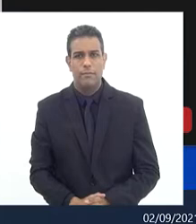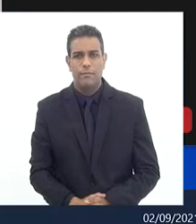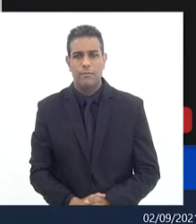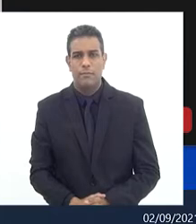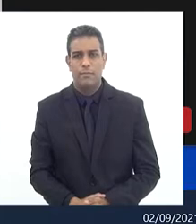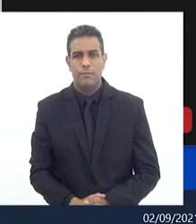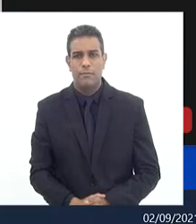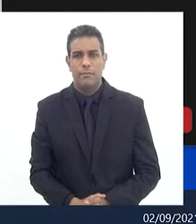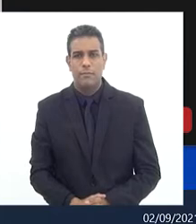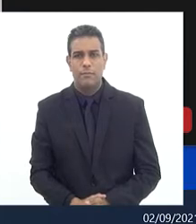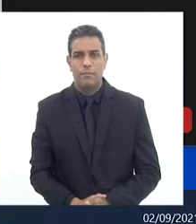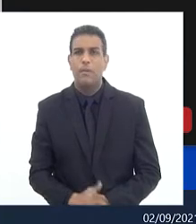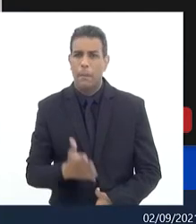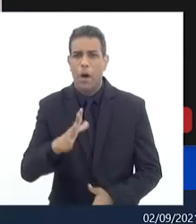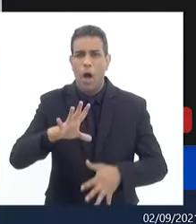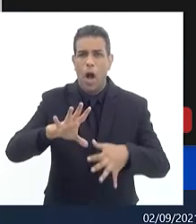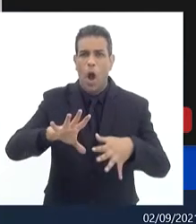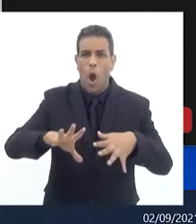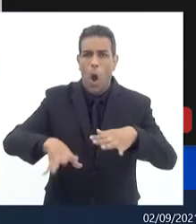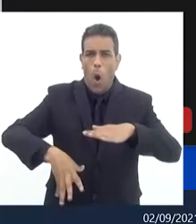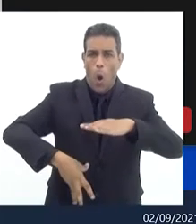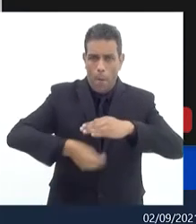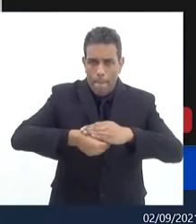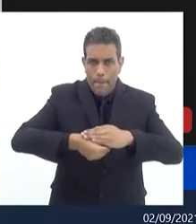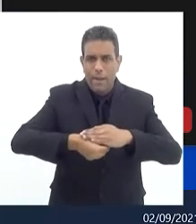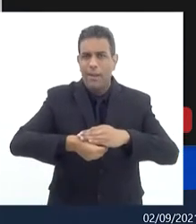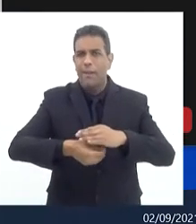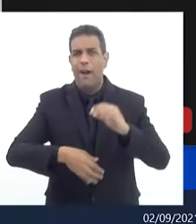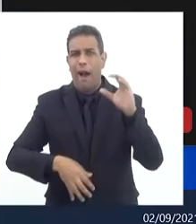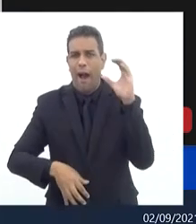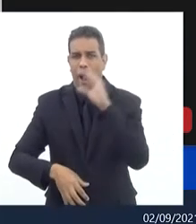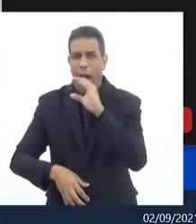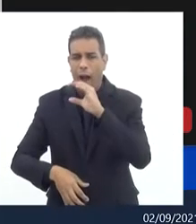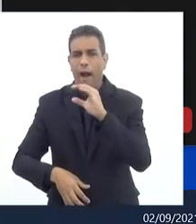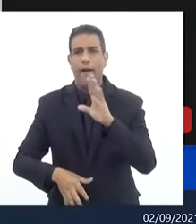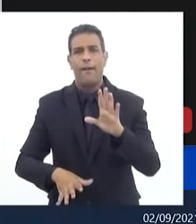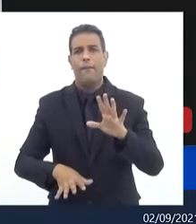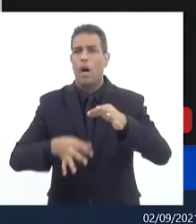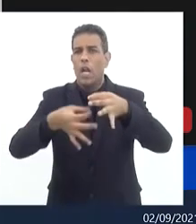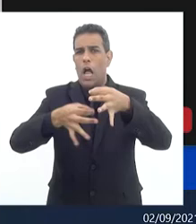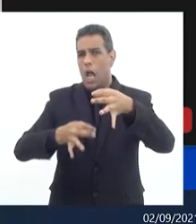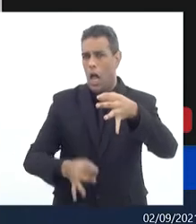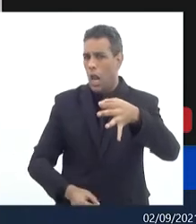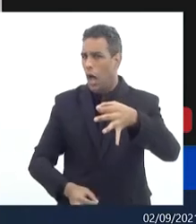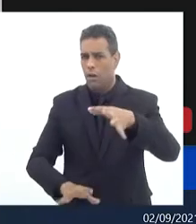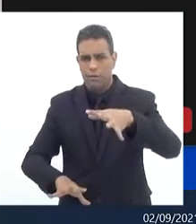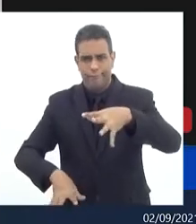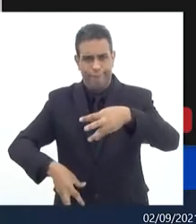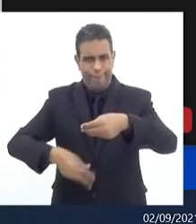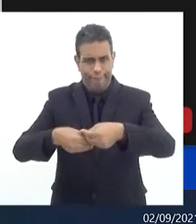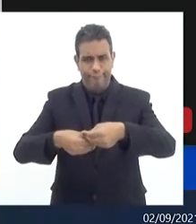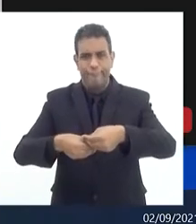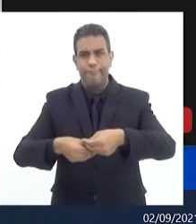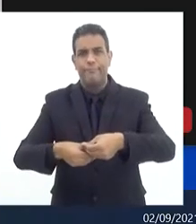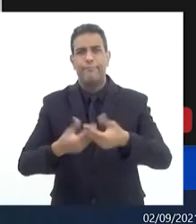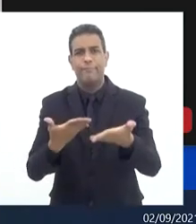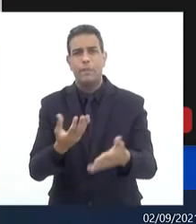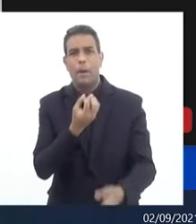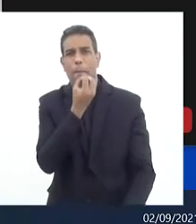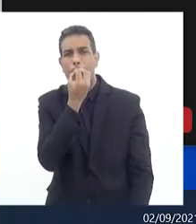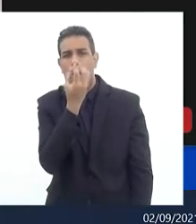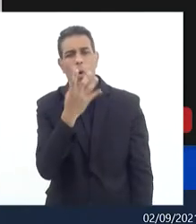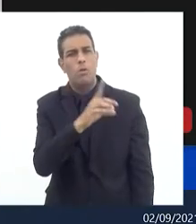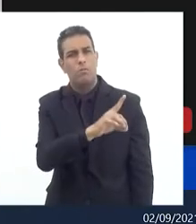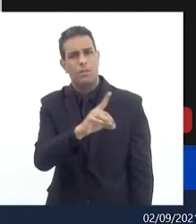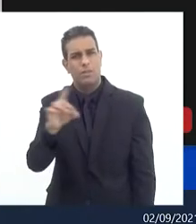Dani posso fazer uso da palavra rapidamente não vou não vou me estender bom dia mais uma vez